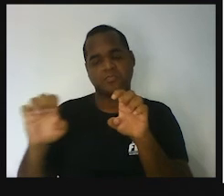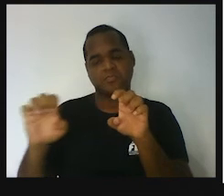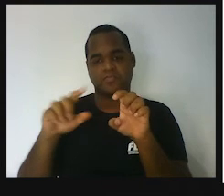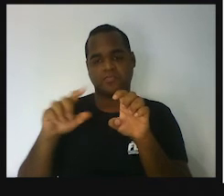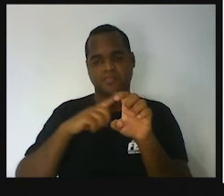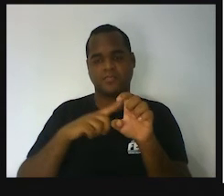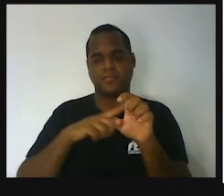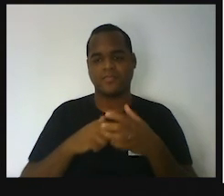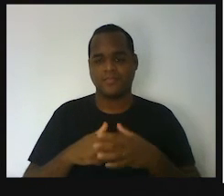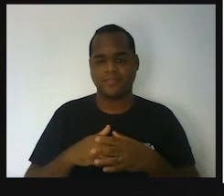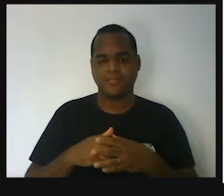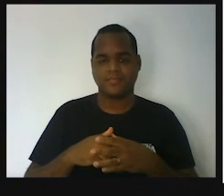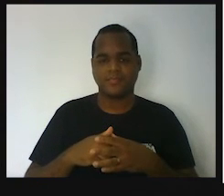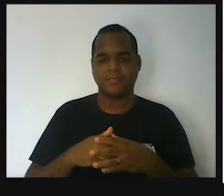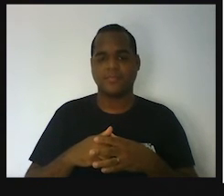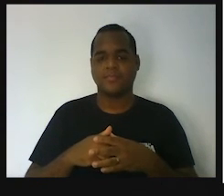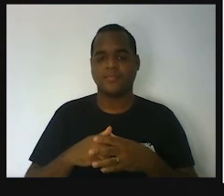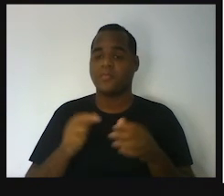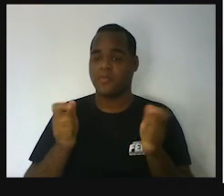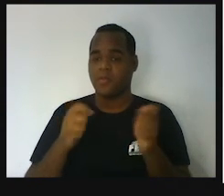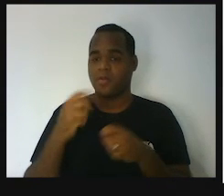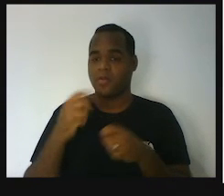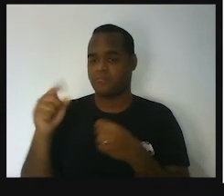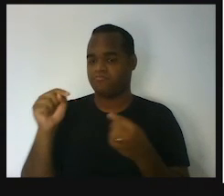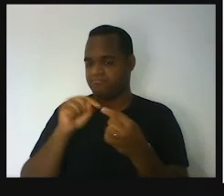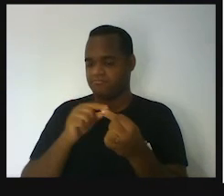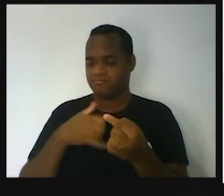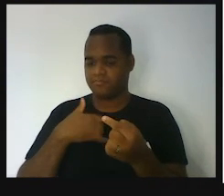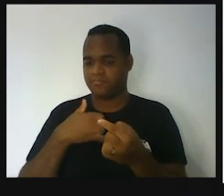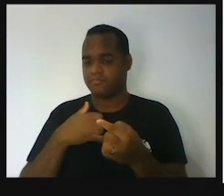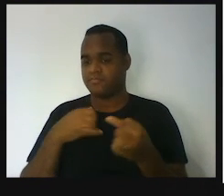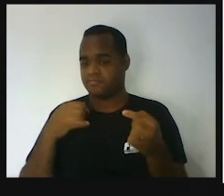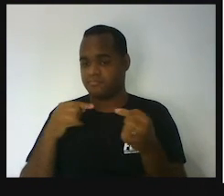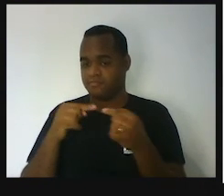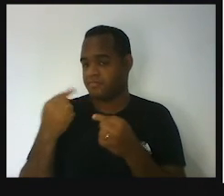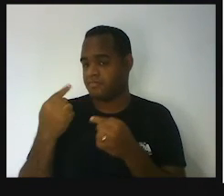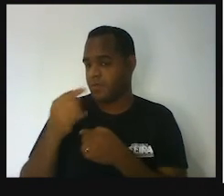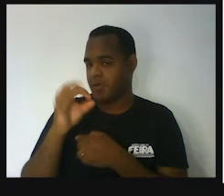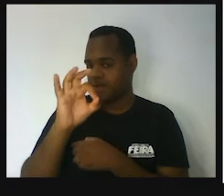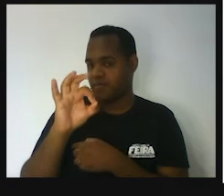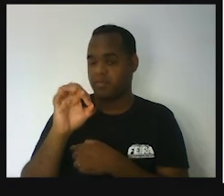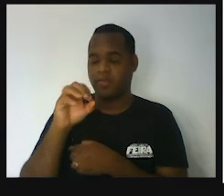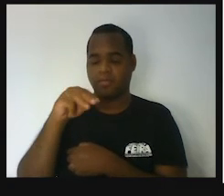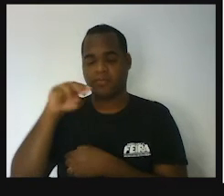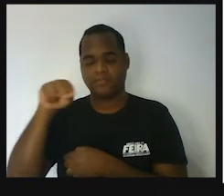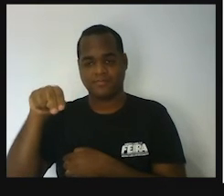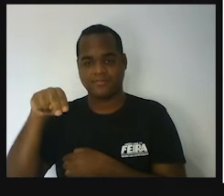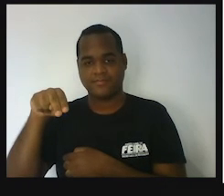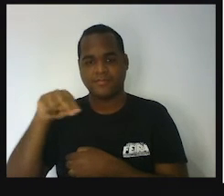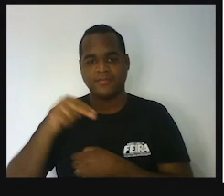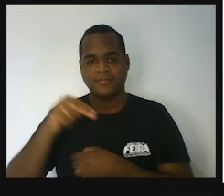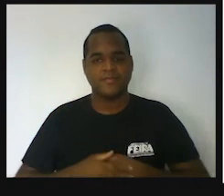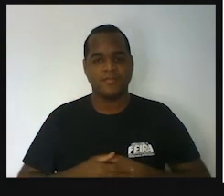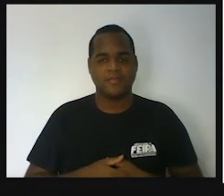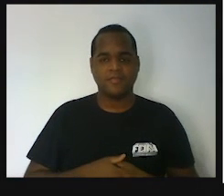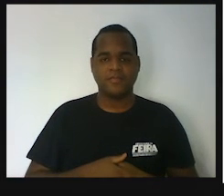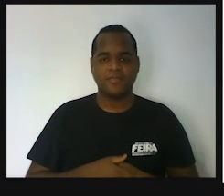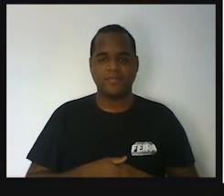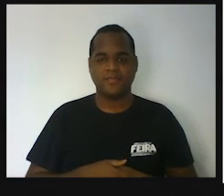Essa equação também é do primeiro grau com a incógnita M e N. Belezinha?